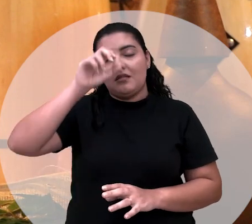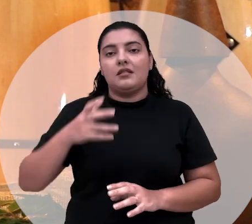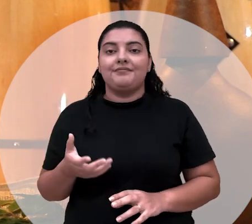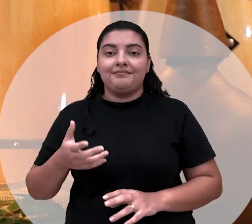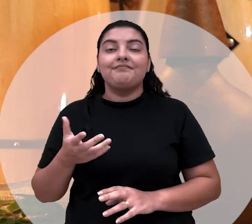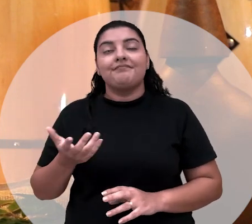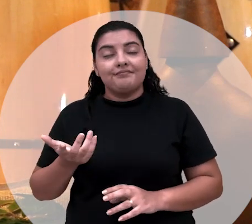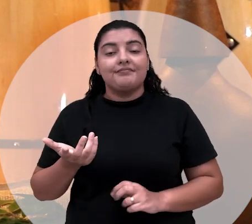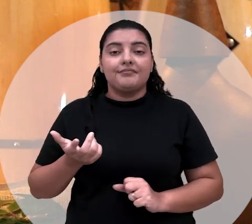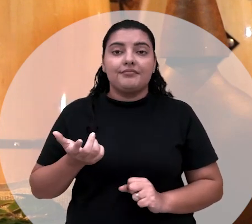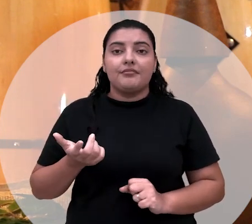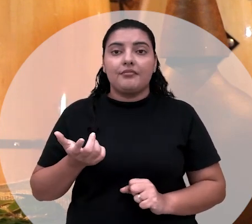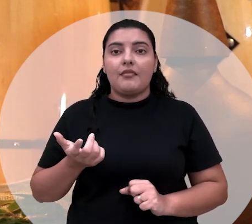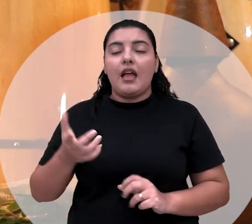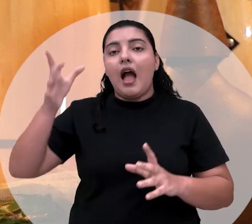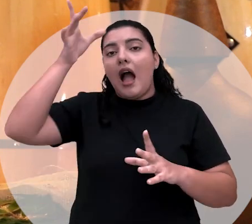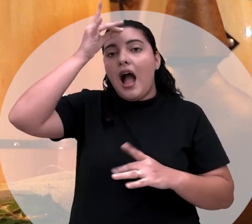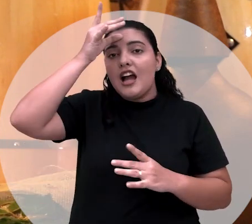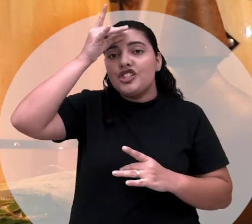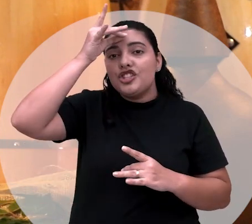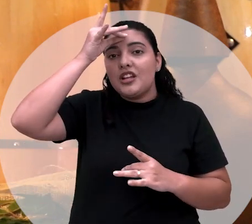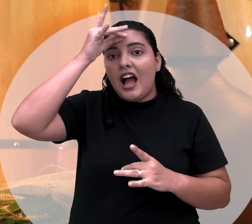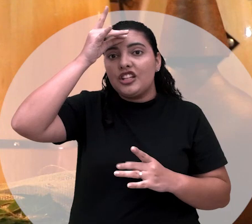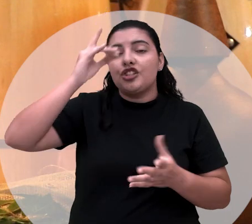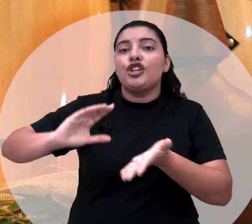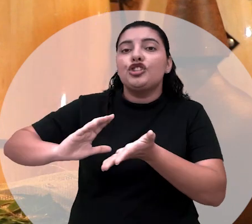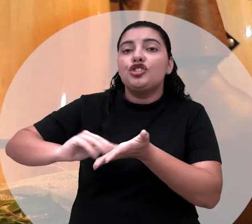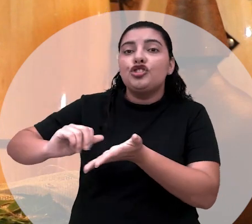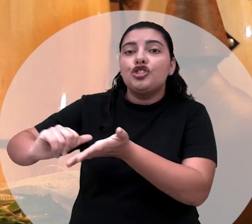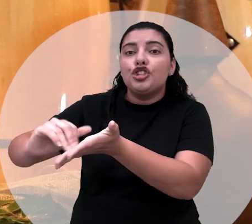tira de você aquilo que não vai somar na sua vida.